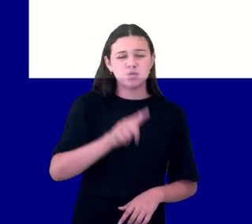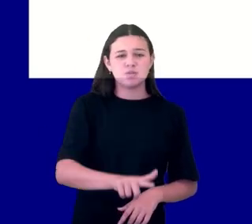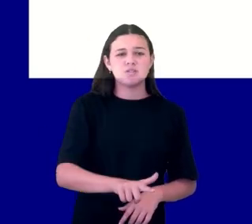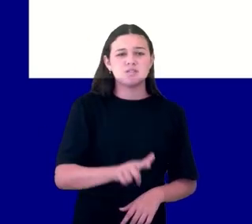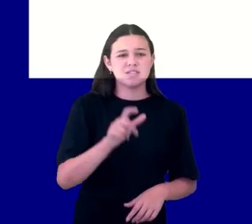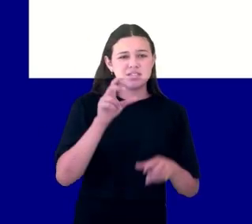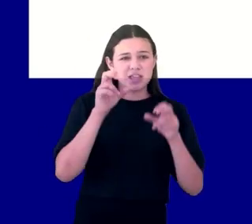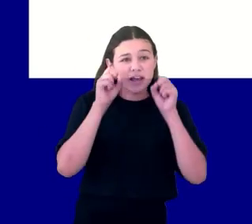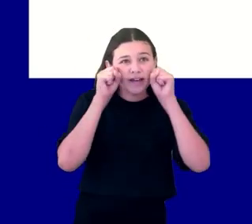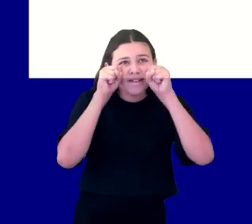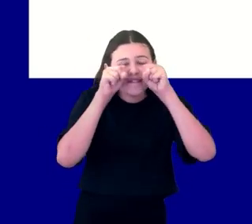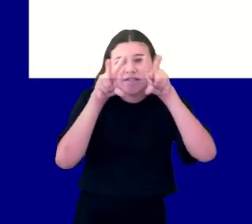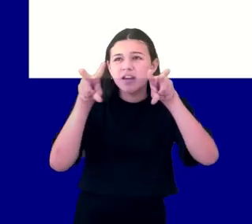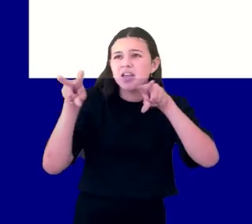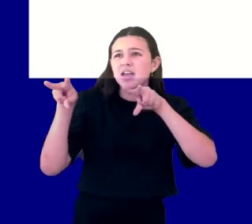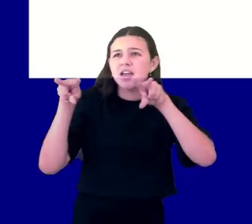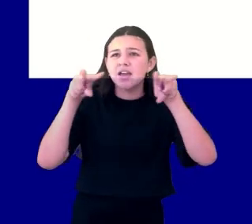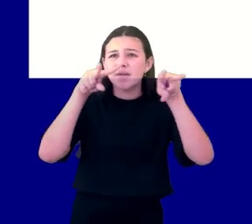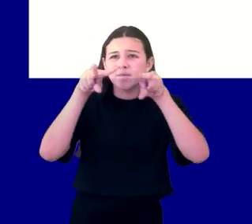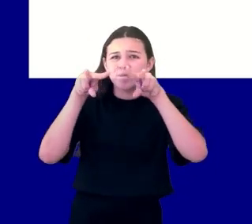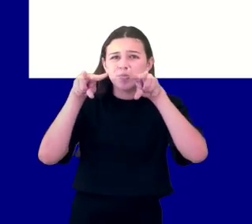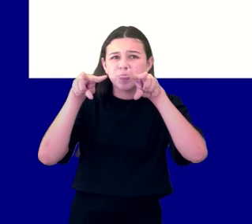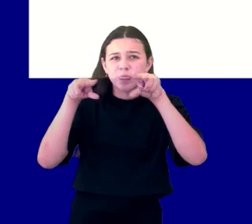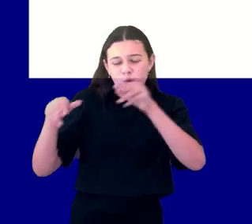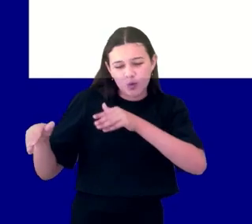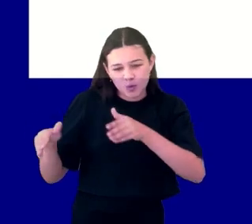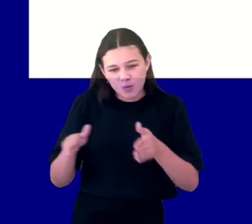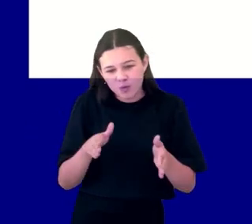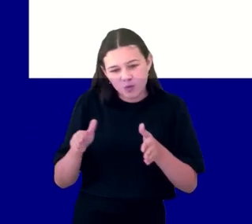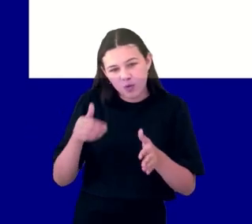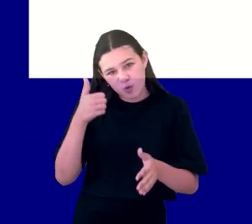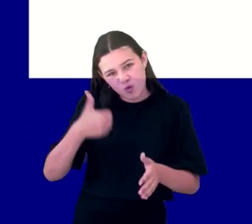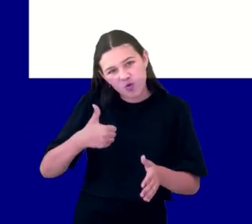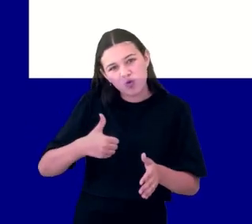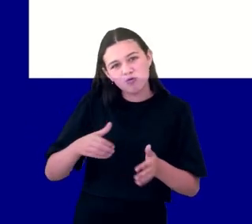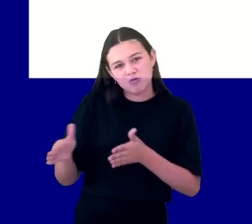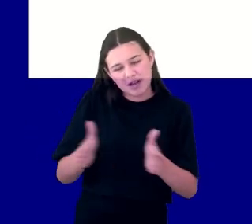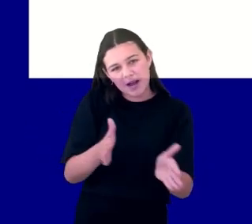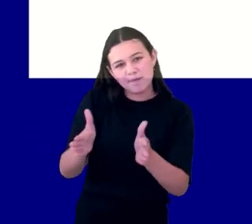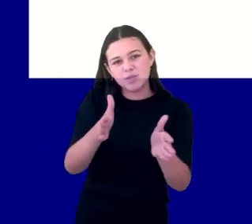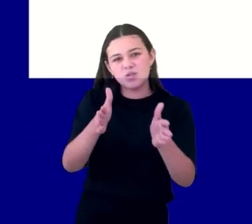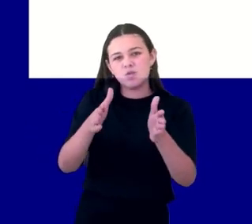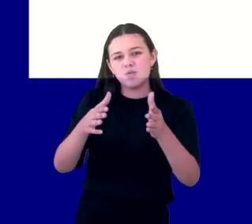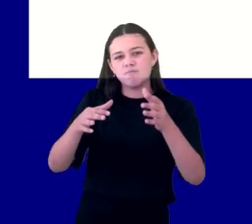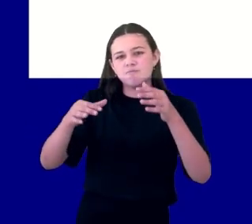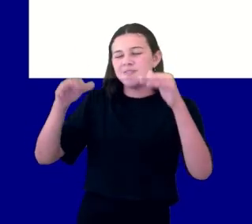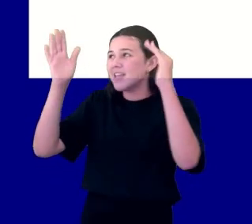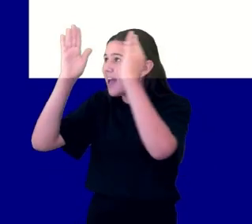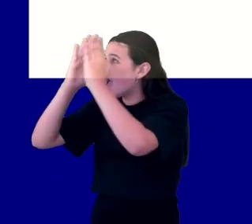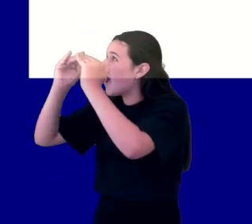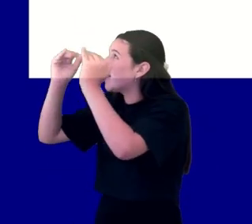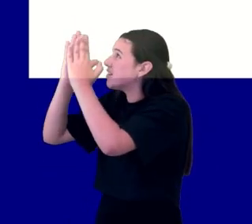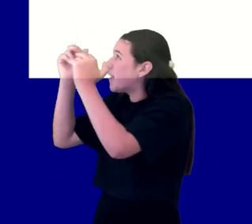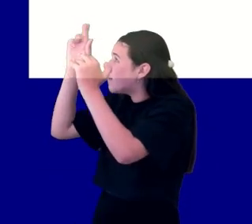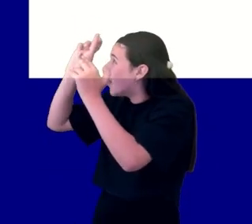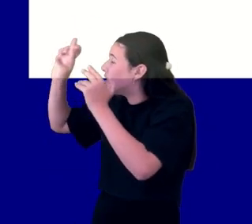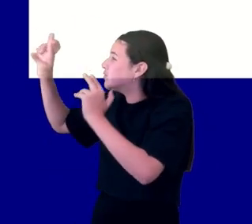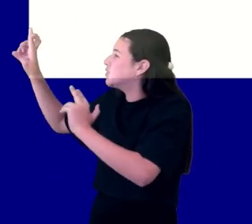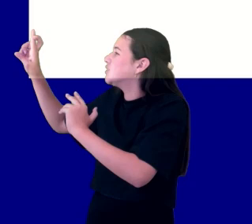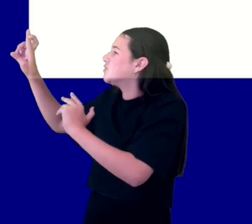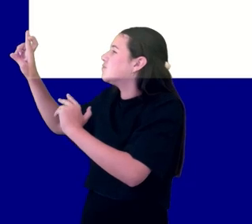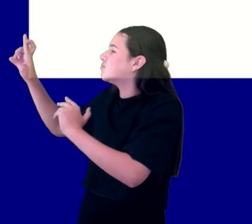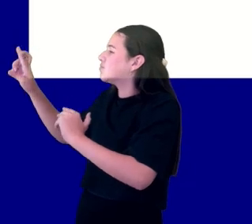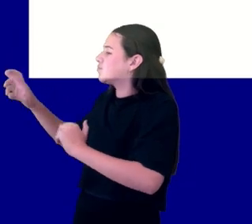E aqui eu não estou dizendo ore. Você já sabe a diferença entre orar e clamar? Alguém aqui não sabe? Não levanta a mão não, porque vai ficar desconfortável.